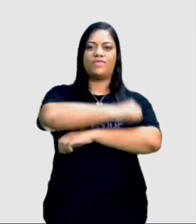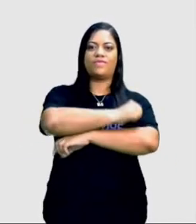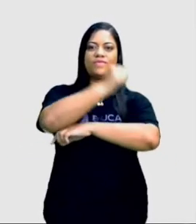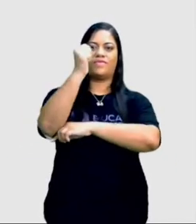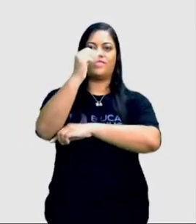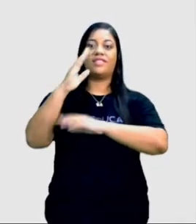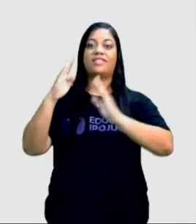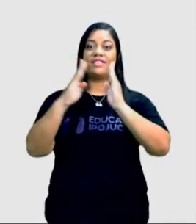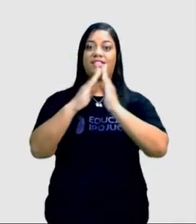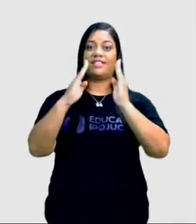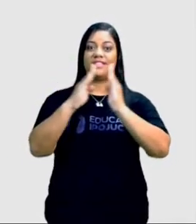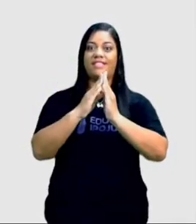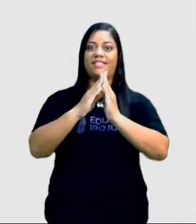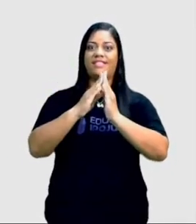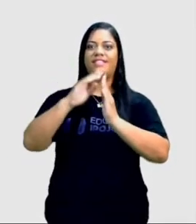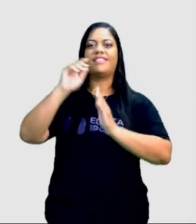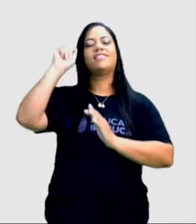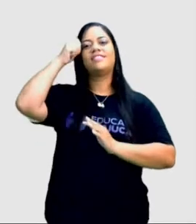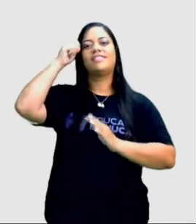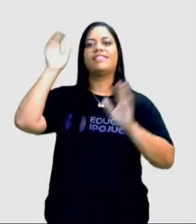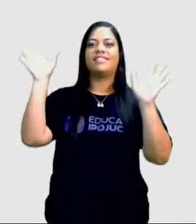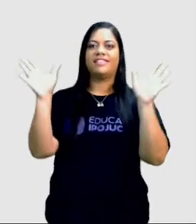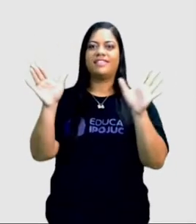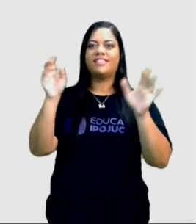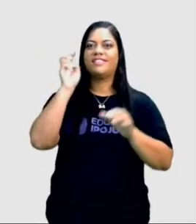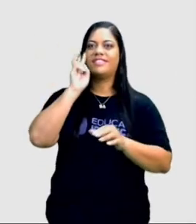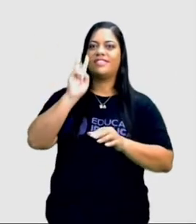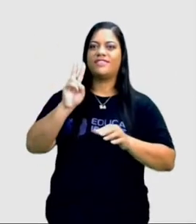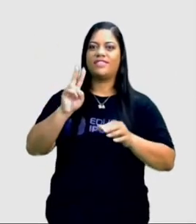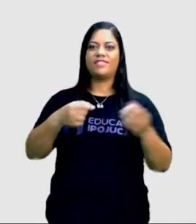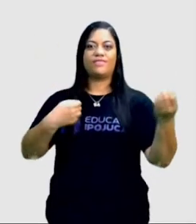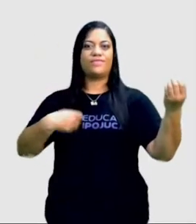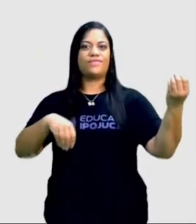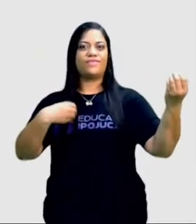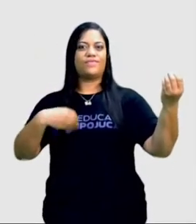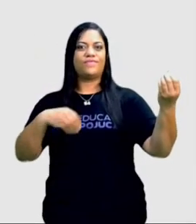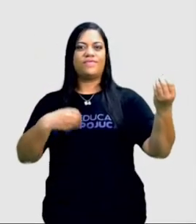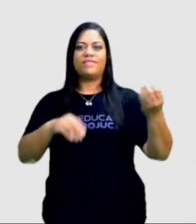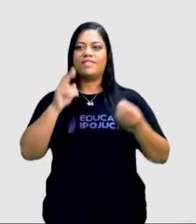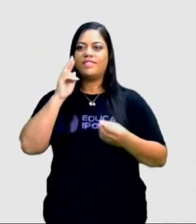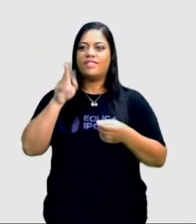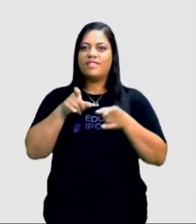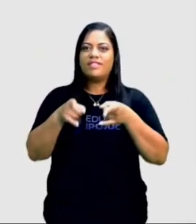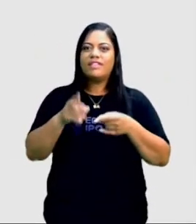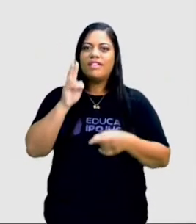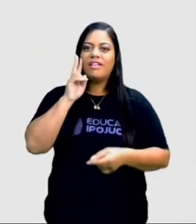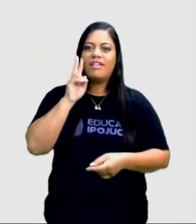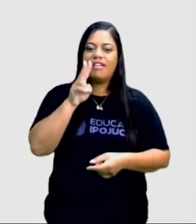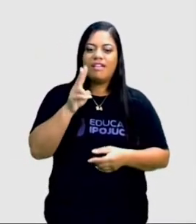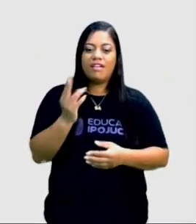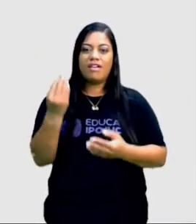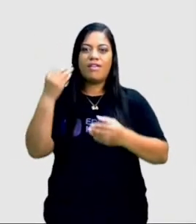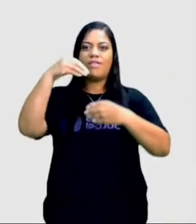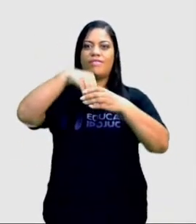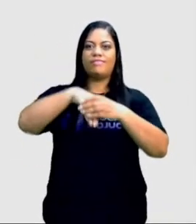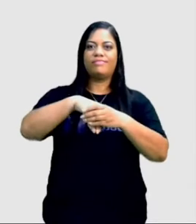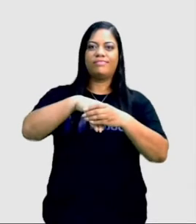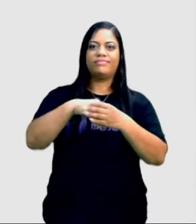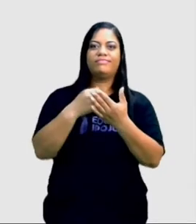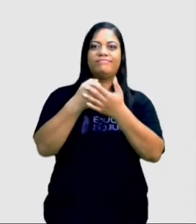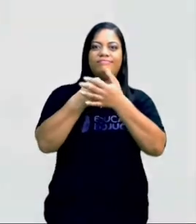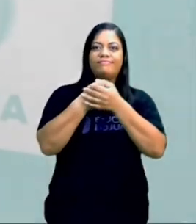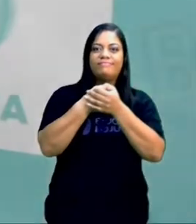da casa do urubu e vendo a viola dele, em cima da cama, resolveu esconder-se dentro